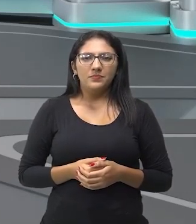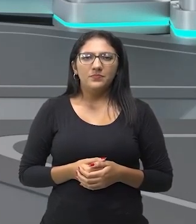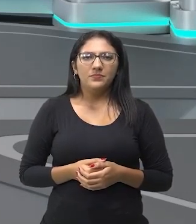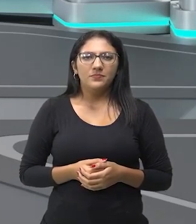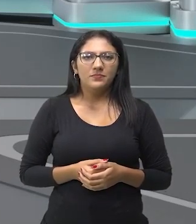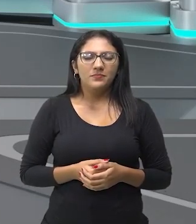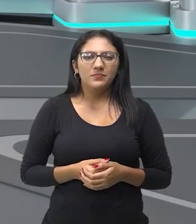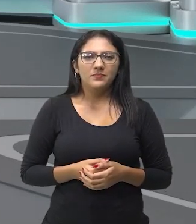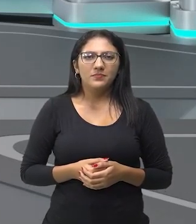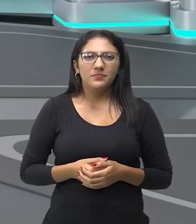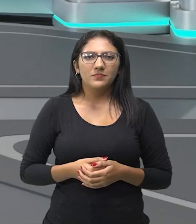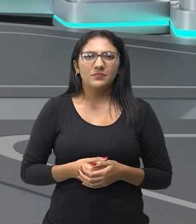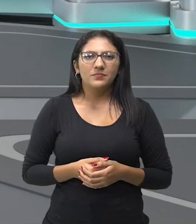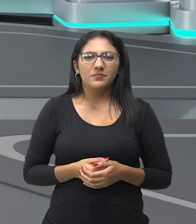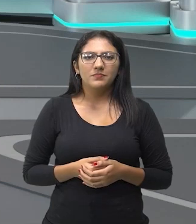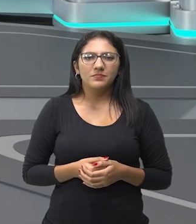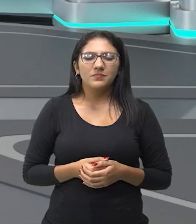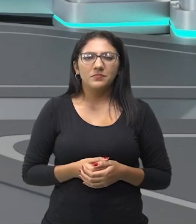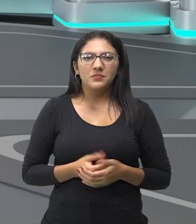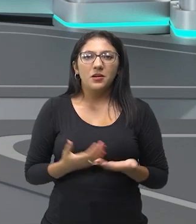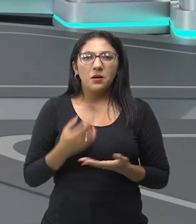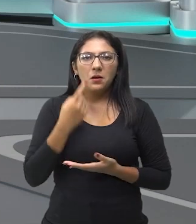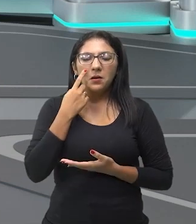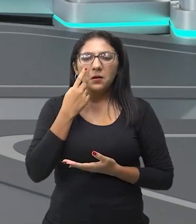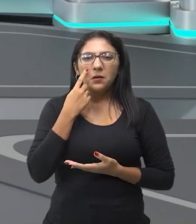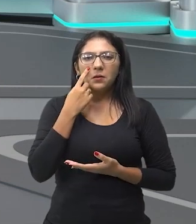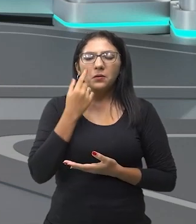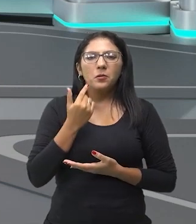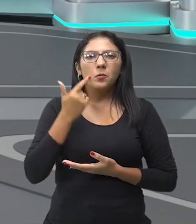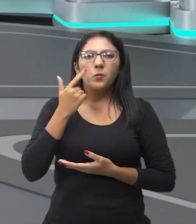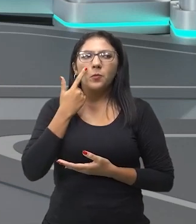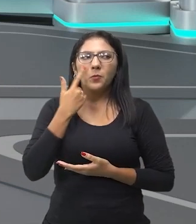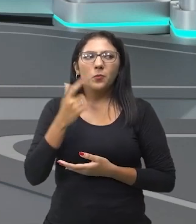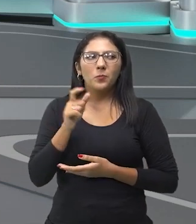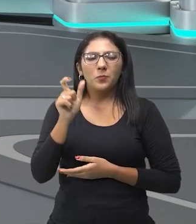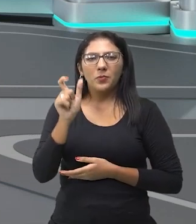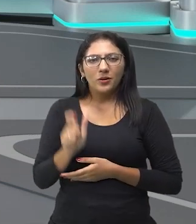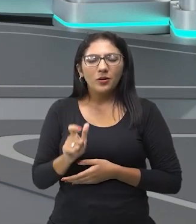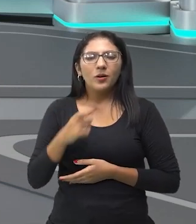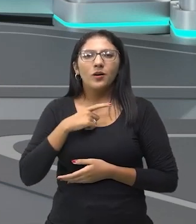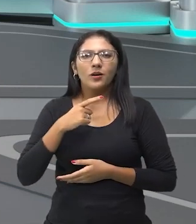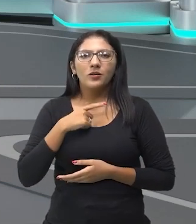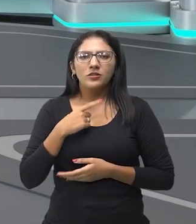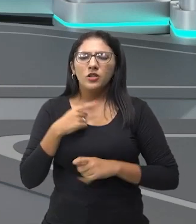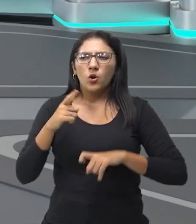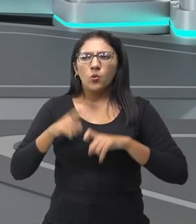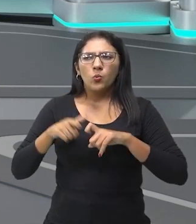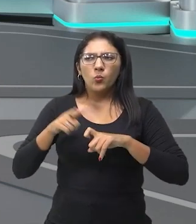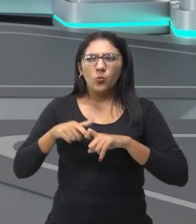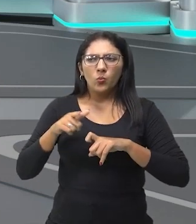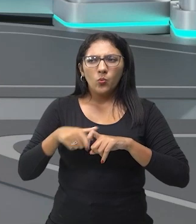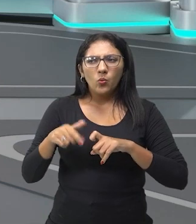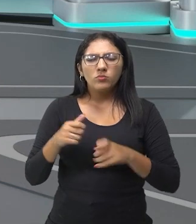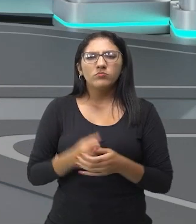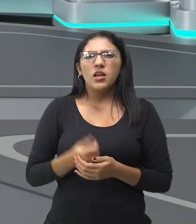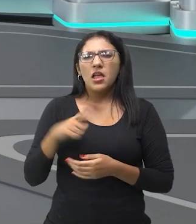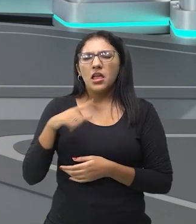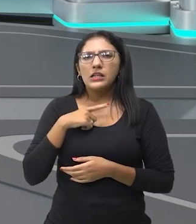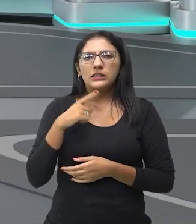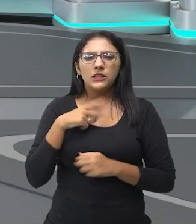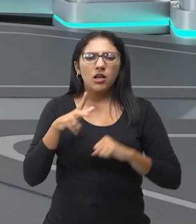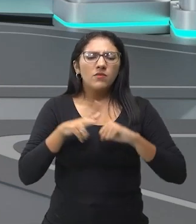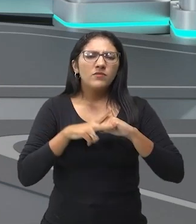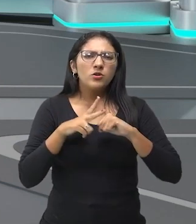Bem, não deu para falar todas as características. Tem um doutor, que era um